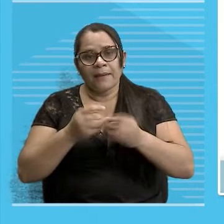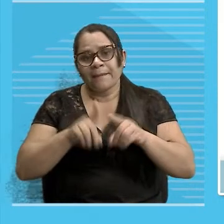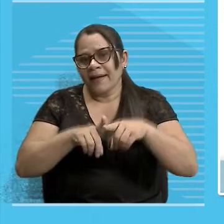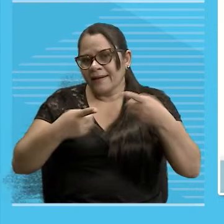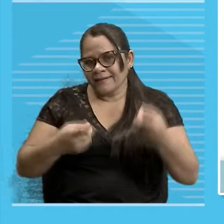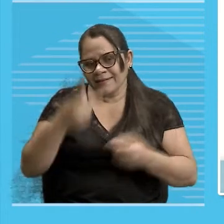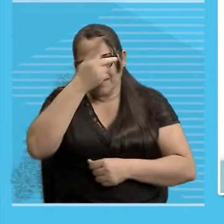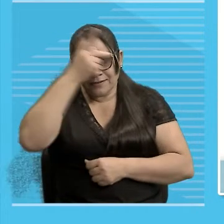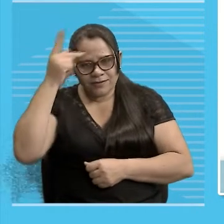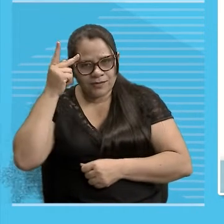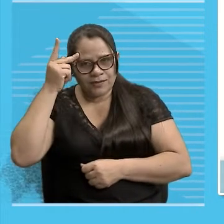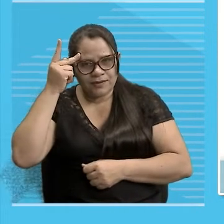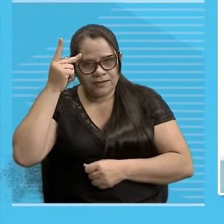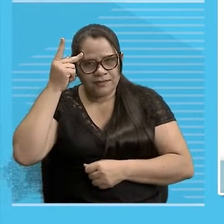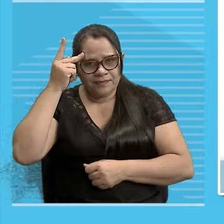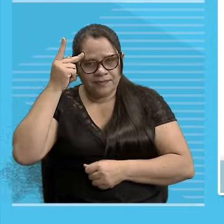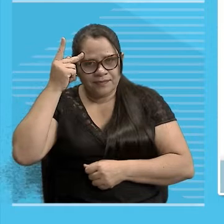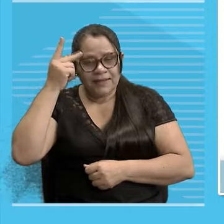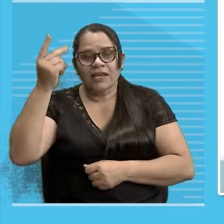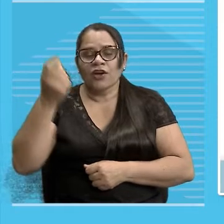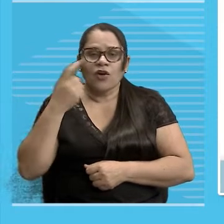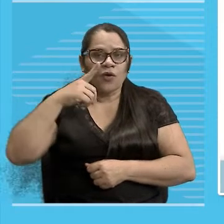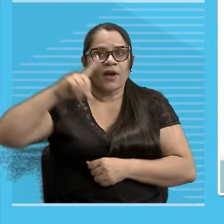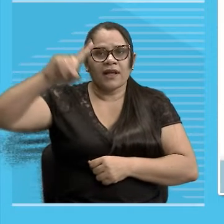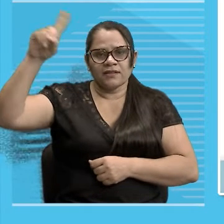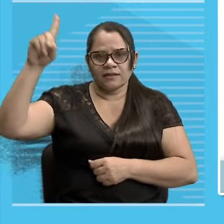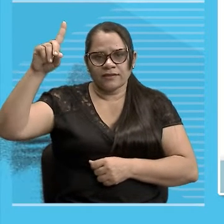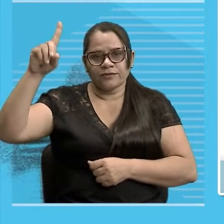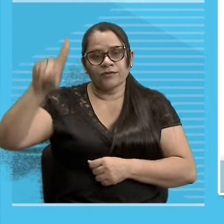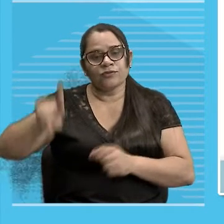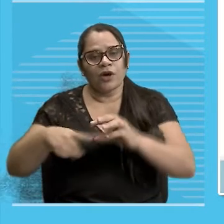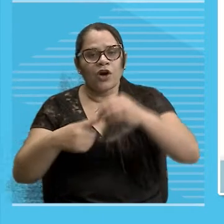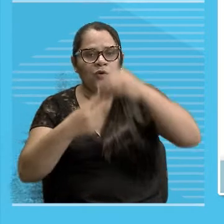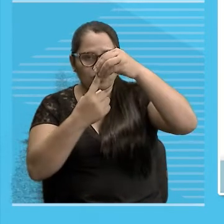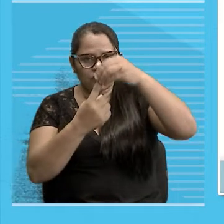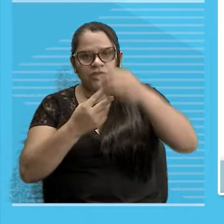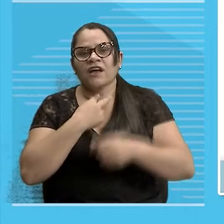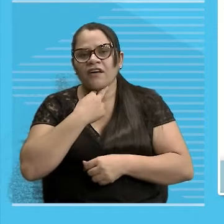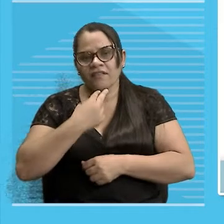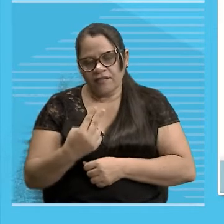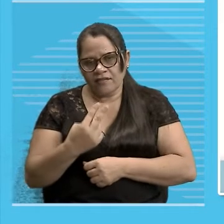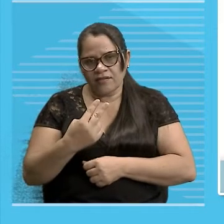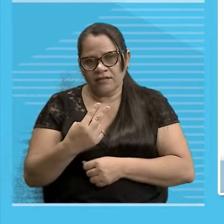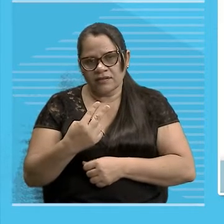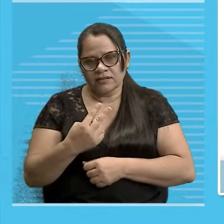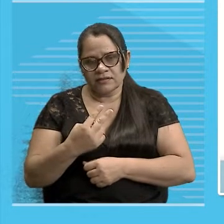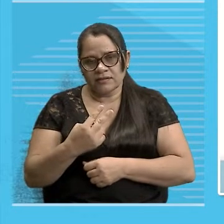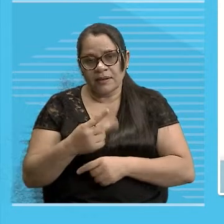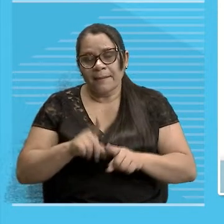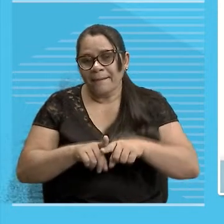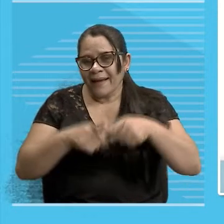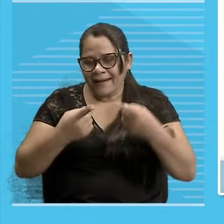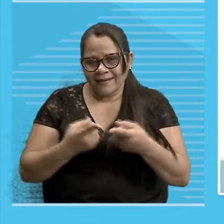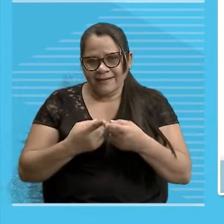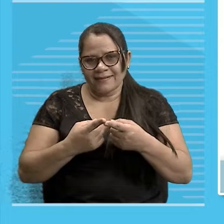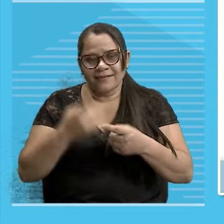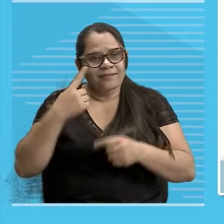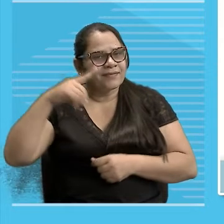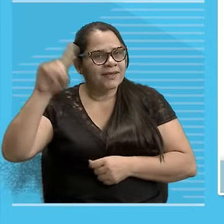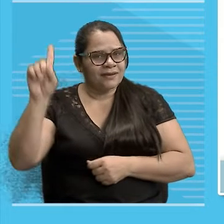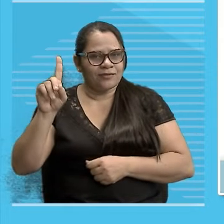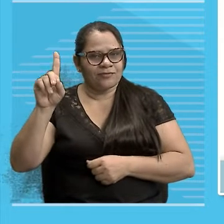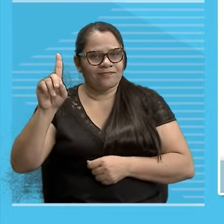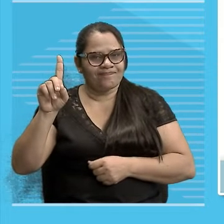voz Eu que sou Eu que Eu que Enfim Mesmo que ele Não tenha forma Física Vamos dizer assim